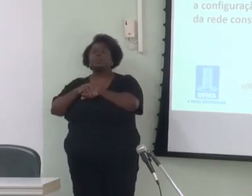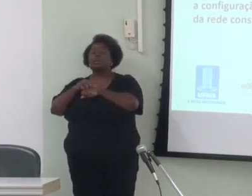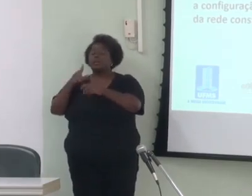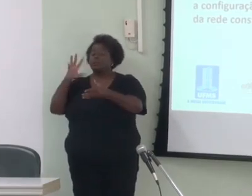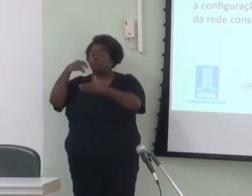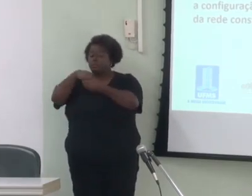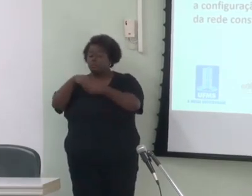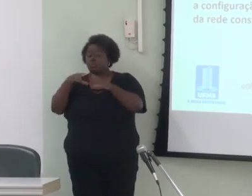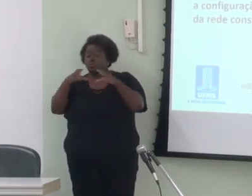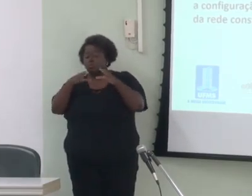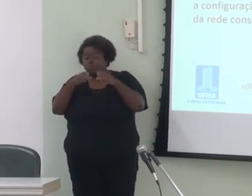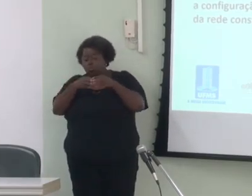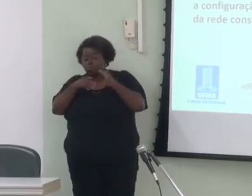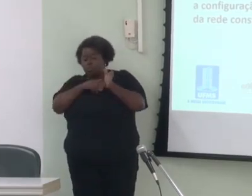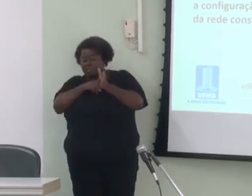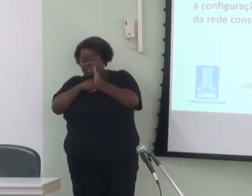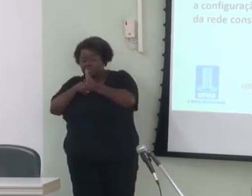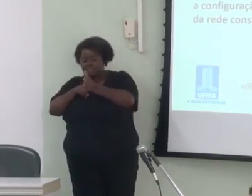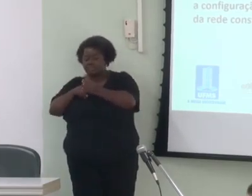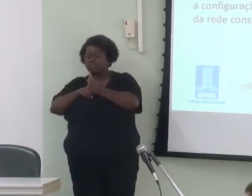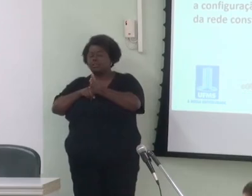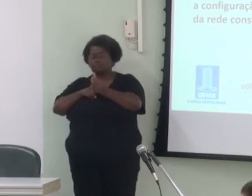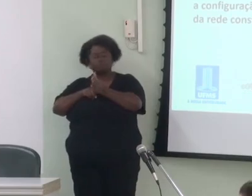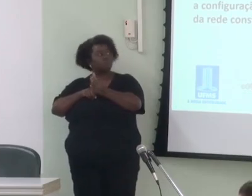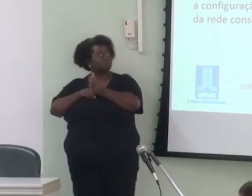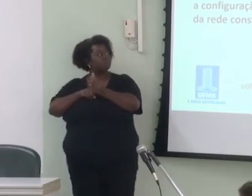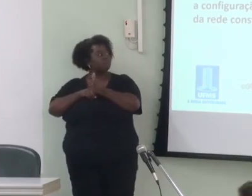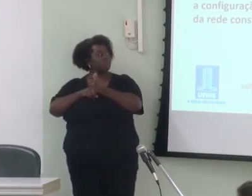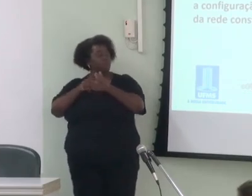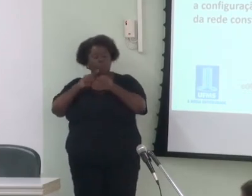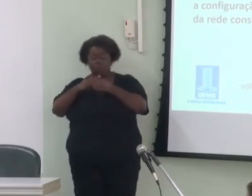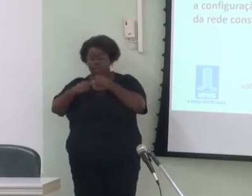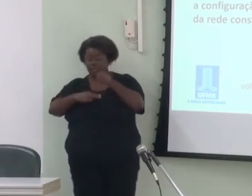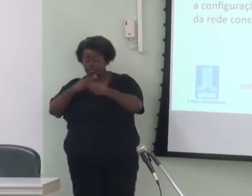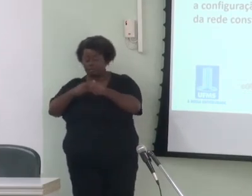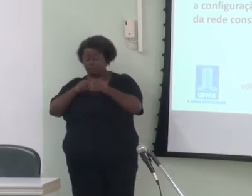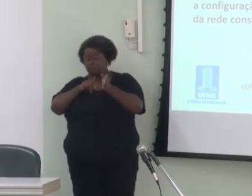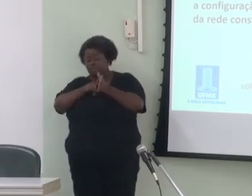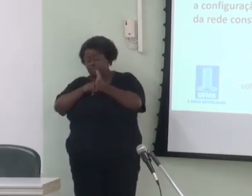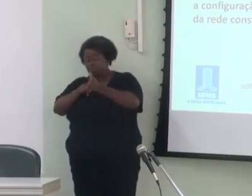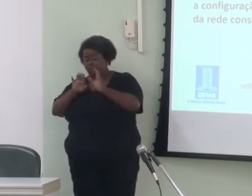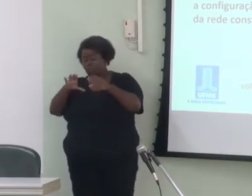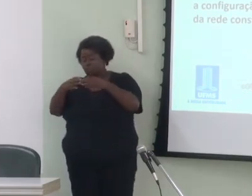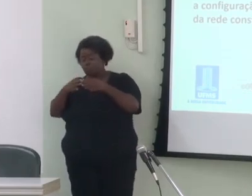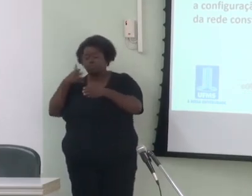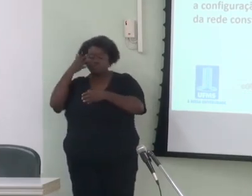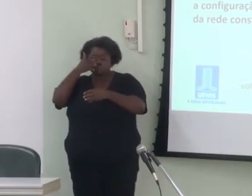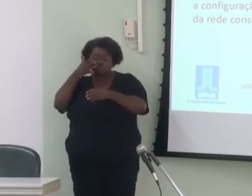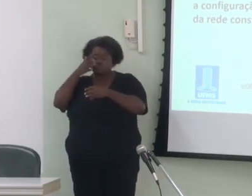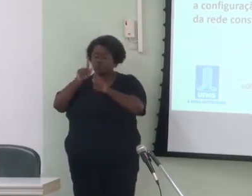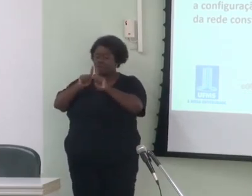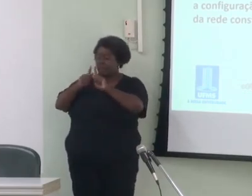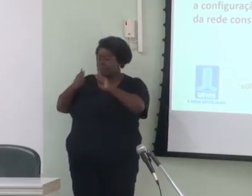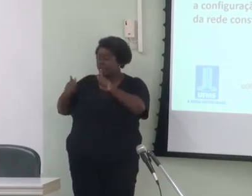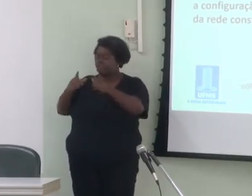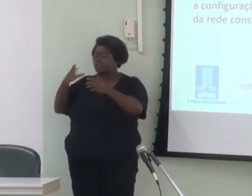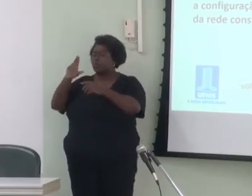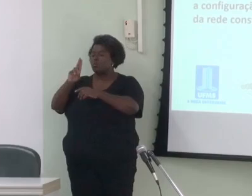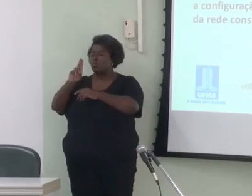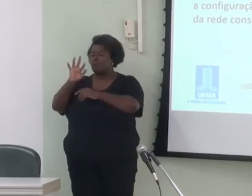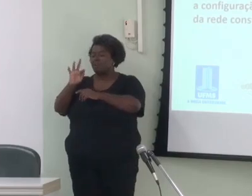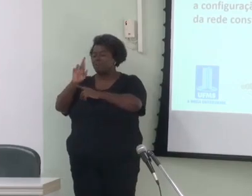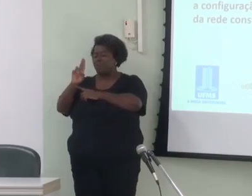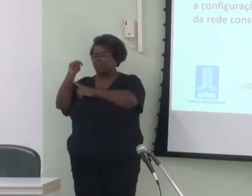gramática de uso sediado na Unesp e pesquisadora do grupo discurso e gramática sediado na UFRN